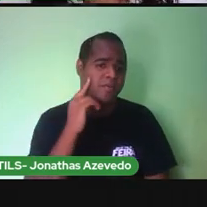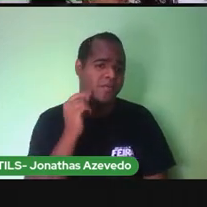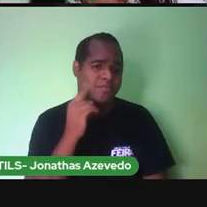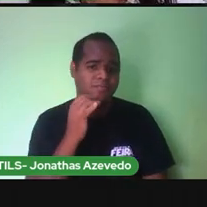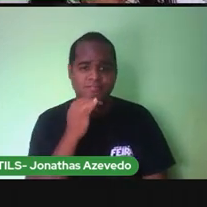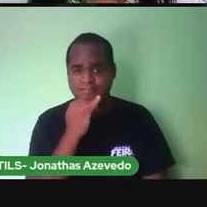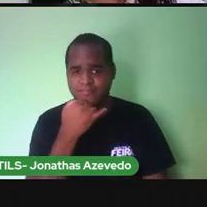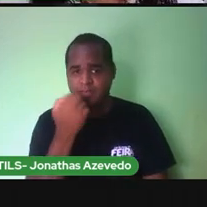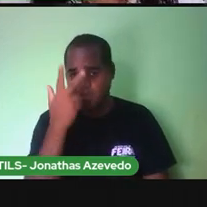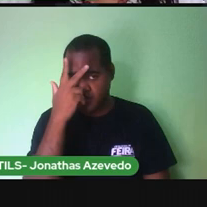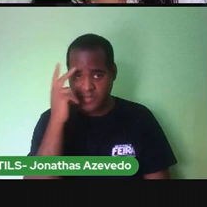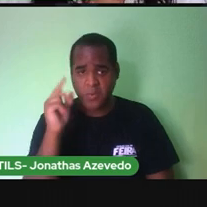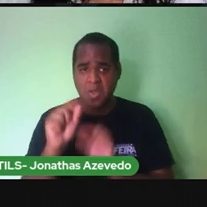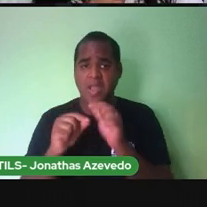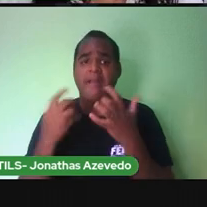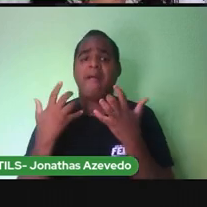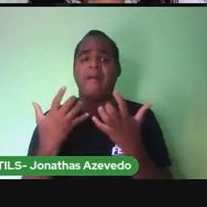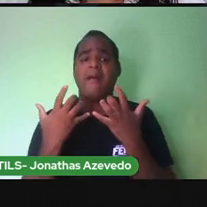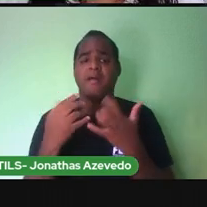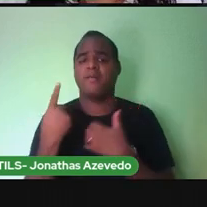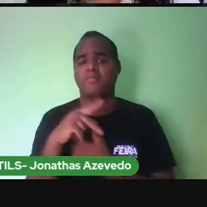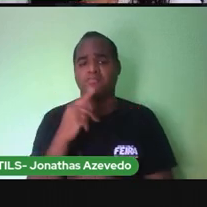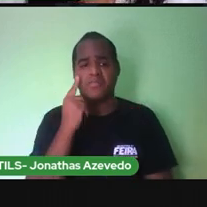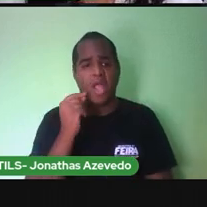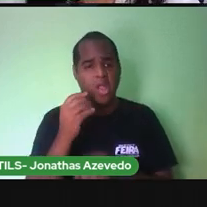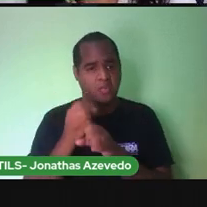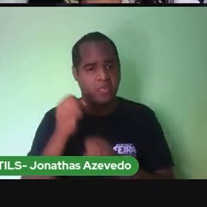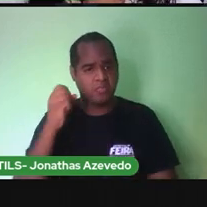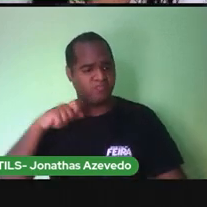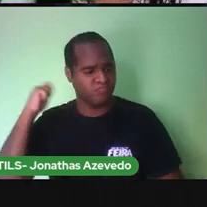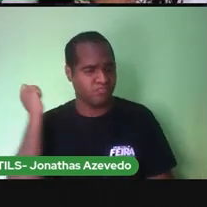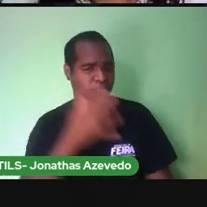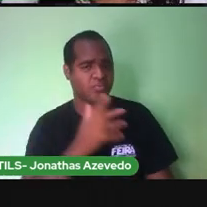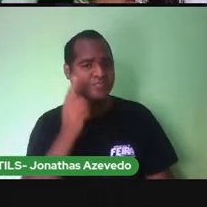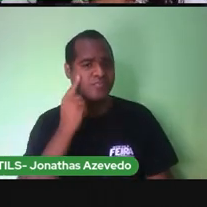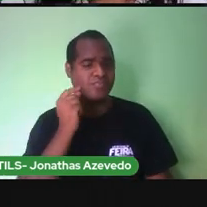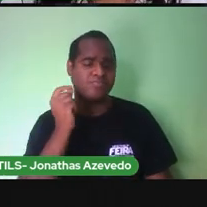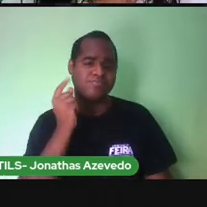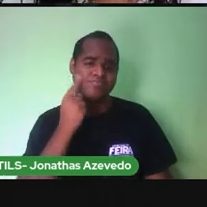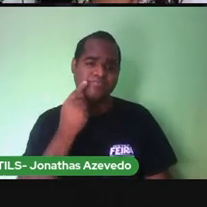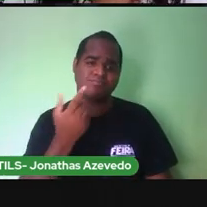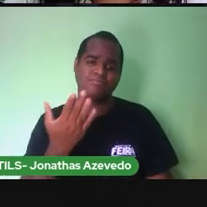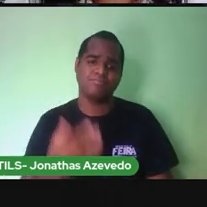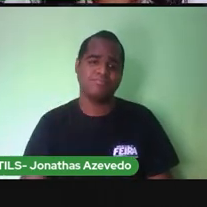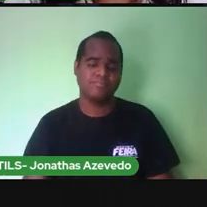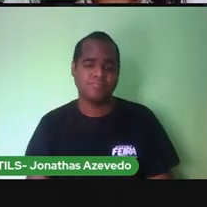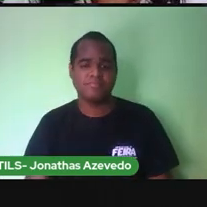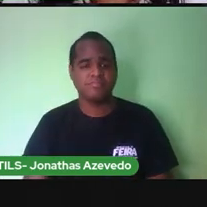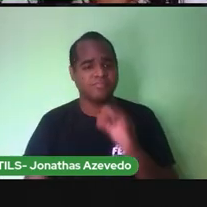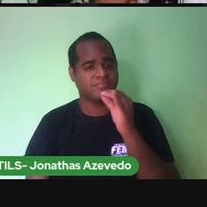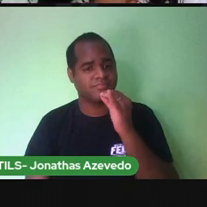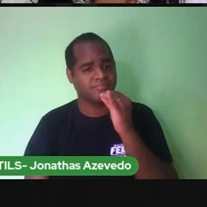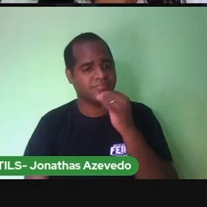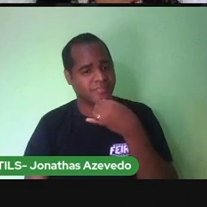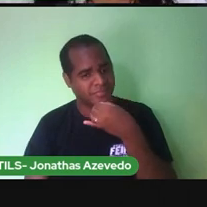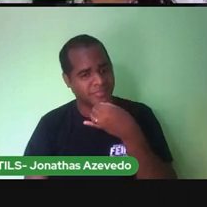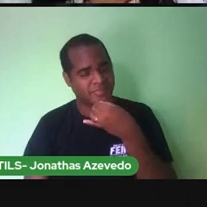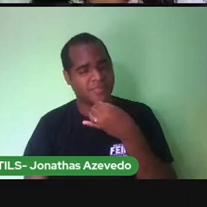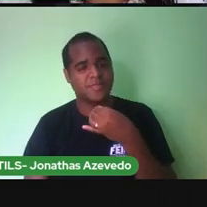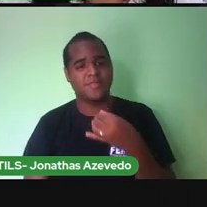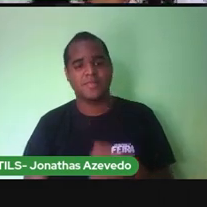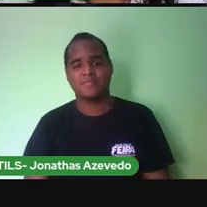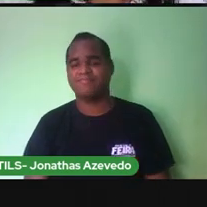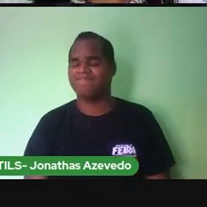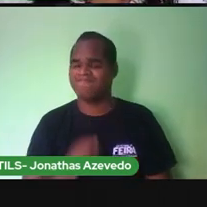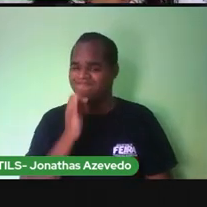Porque vai que alguém Quer realmente Jogar um pau Dar uma paulada No gatinho E isso é muito feio Né?